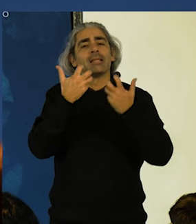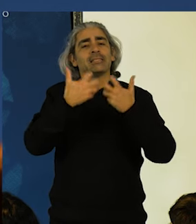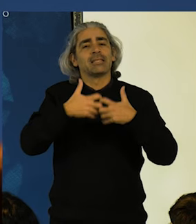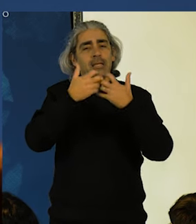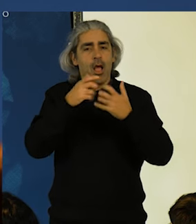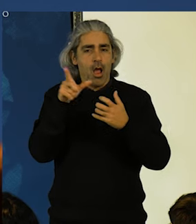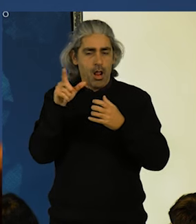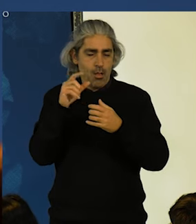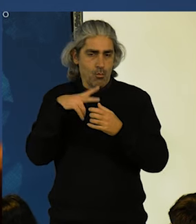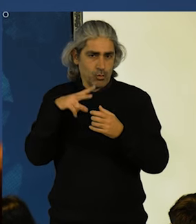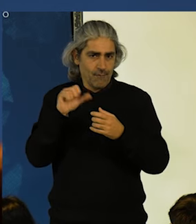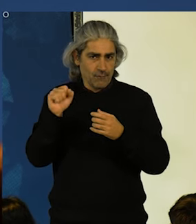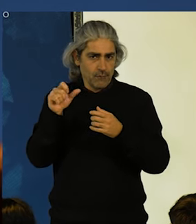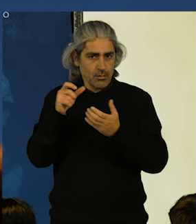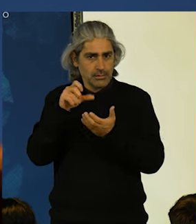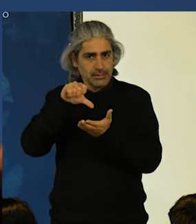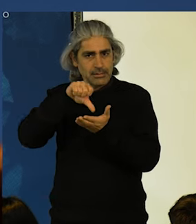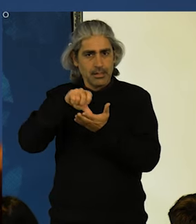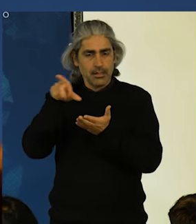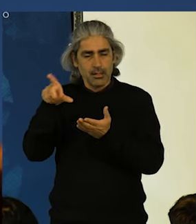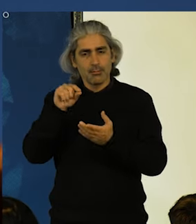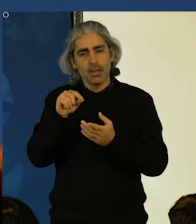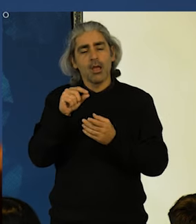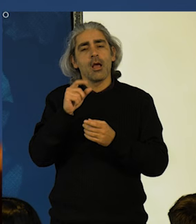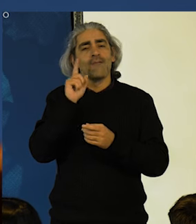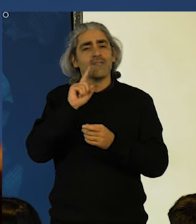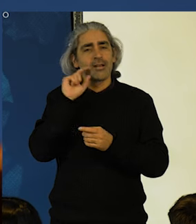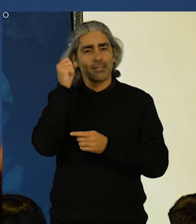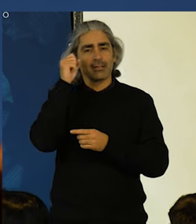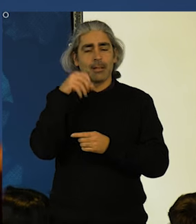Lembro feministas como Maria Lamas, aqui de Torres Novas.